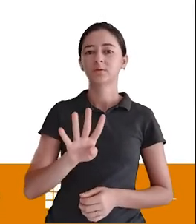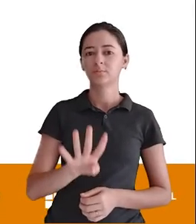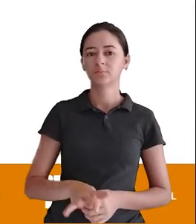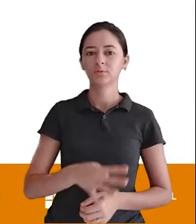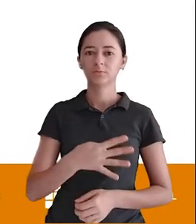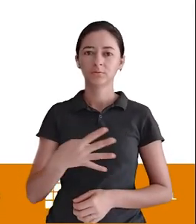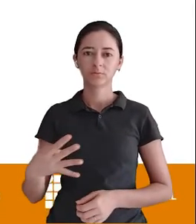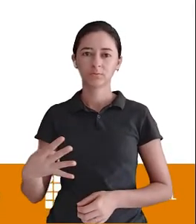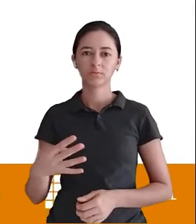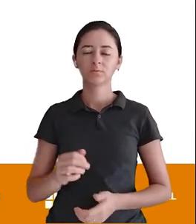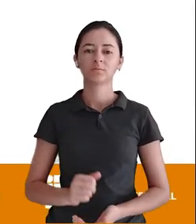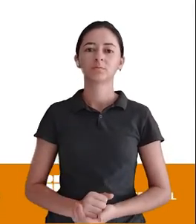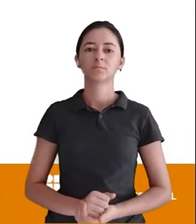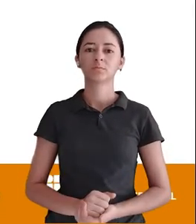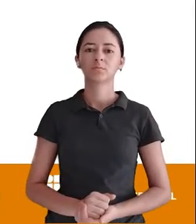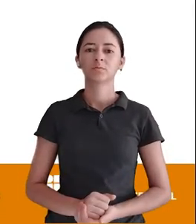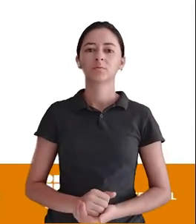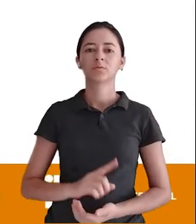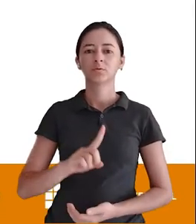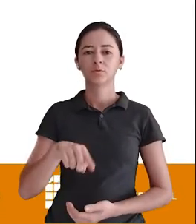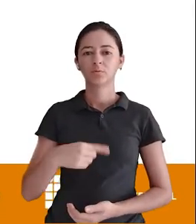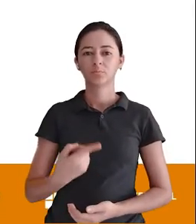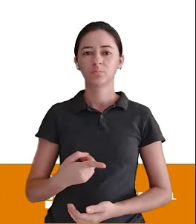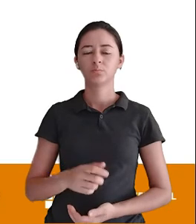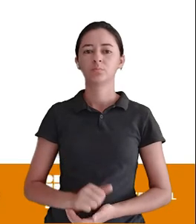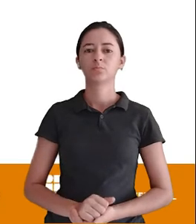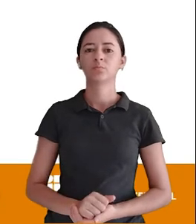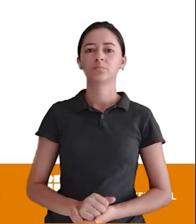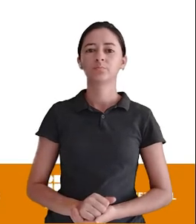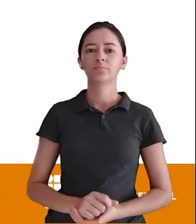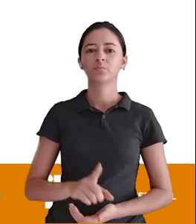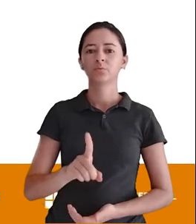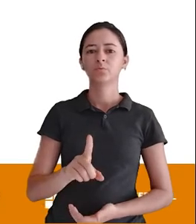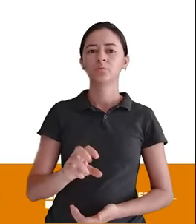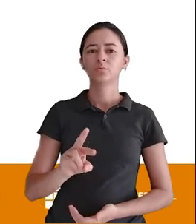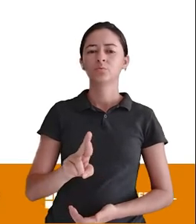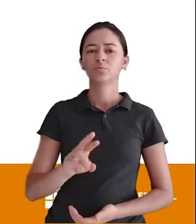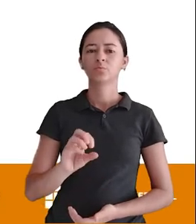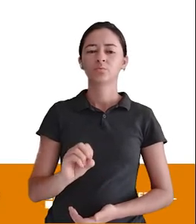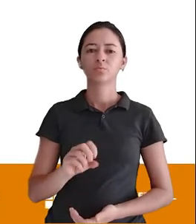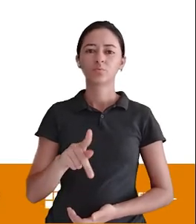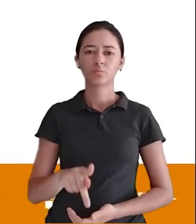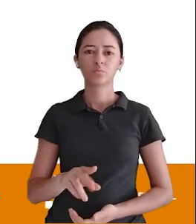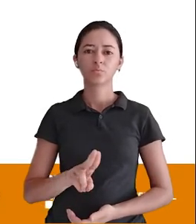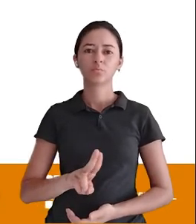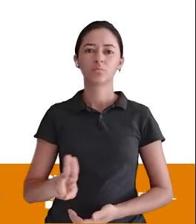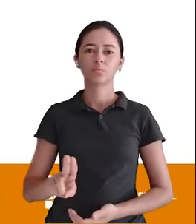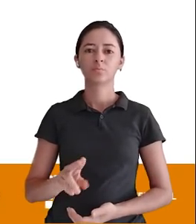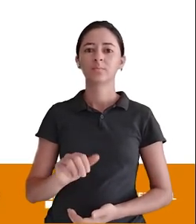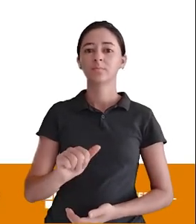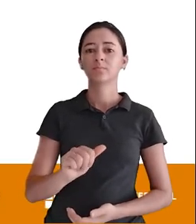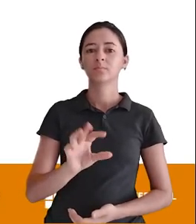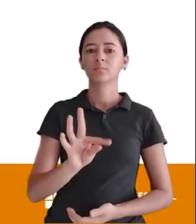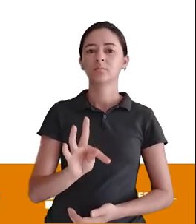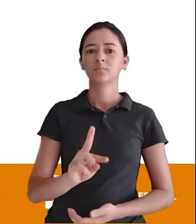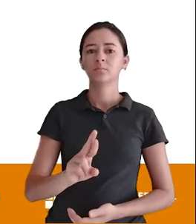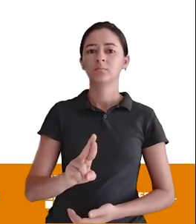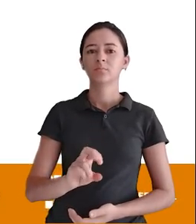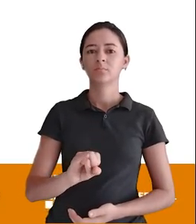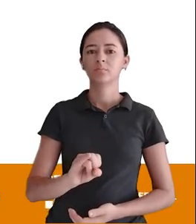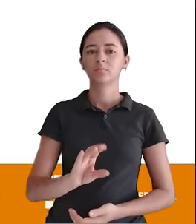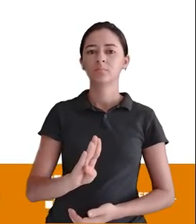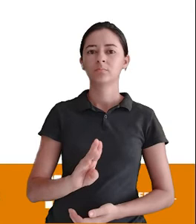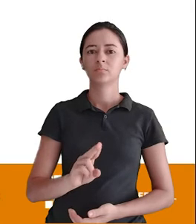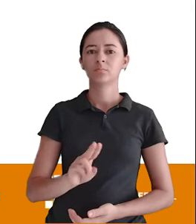Aí vemos o operador drop E o nome do atributo Observe que aqui É só o atributo Não tem tipo de